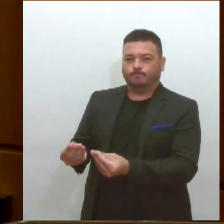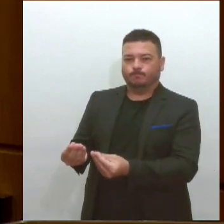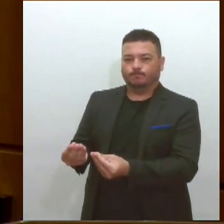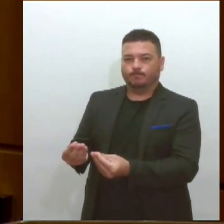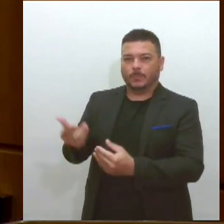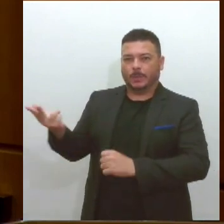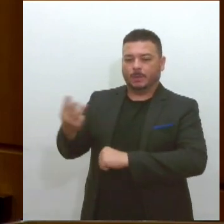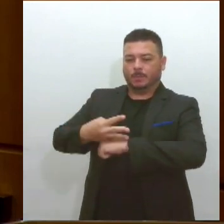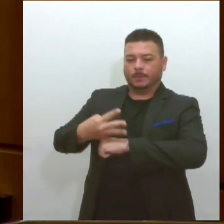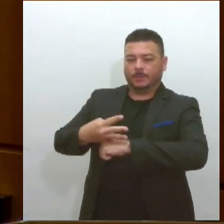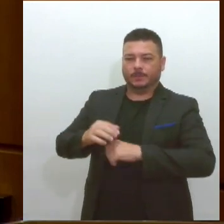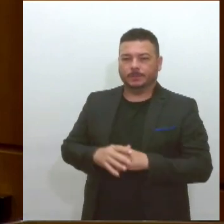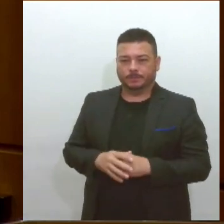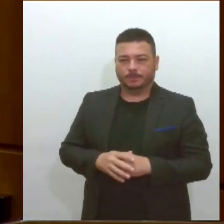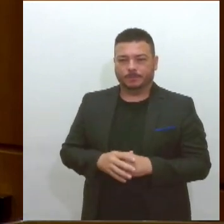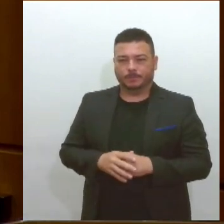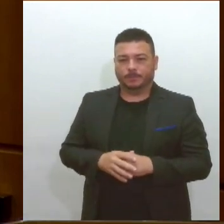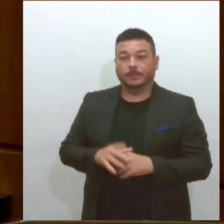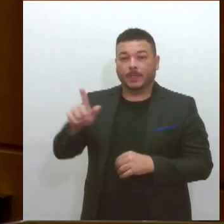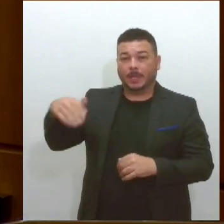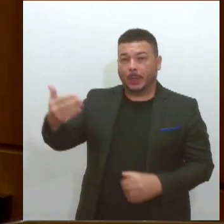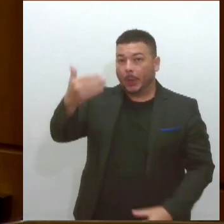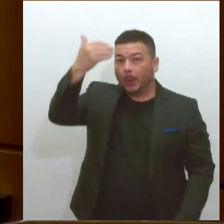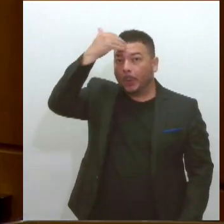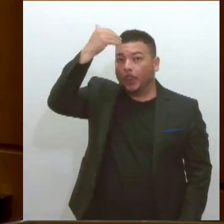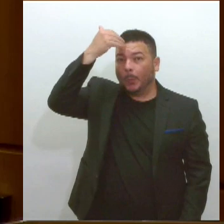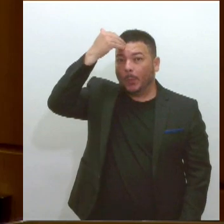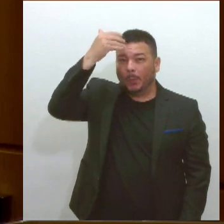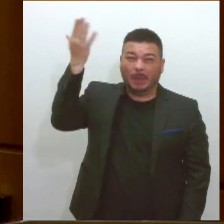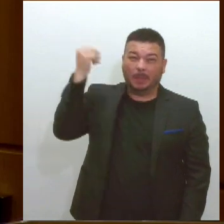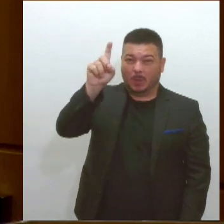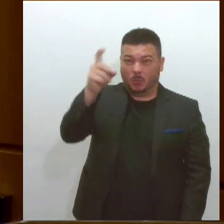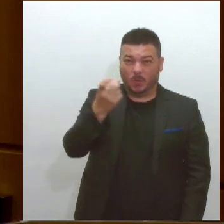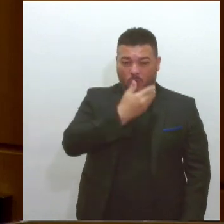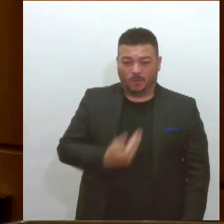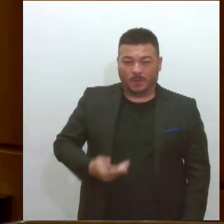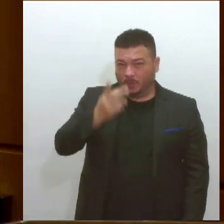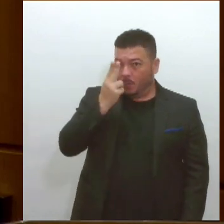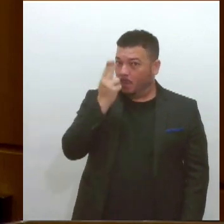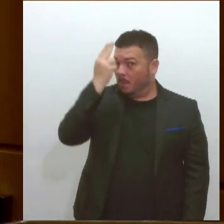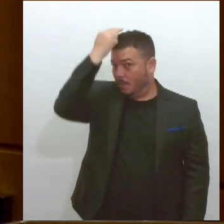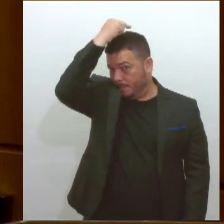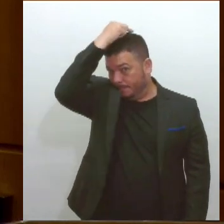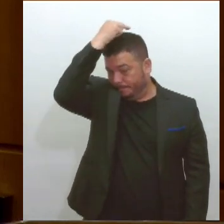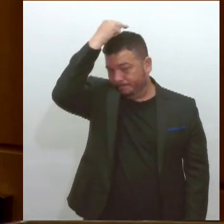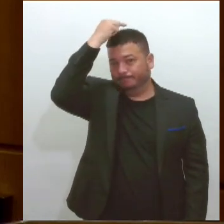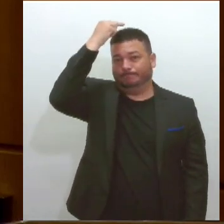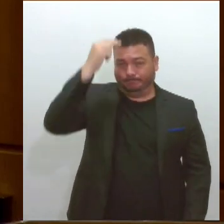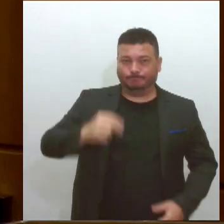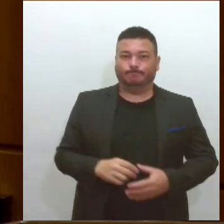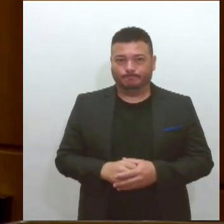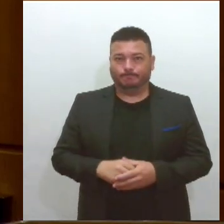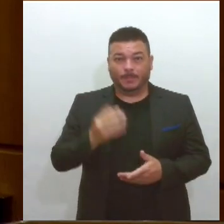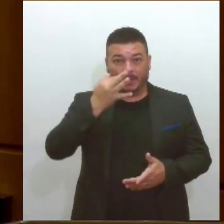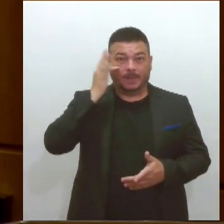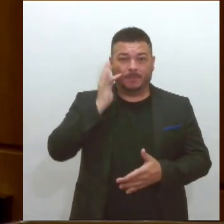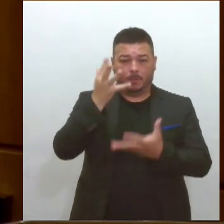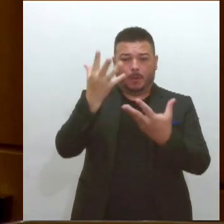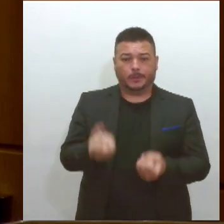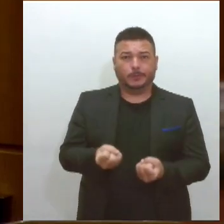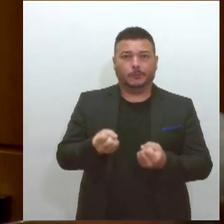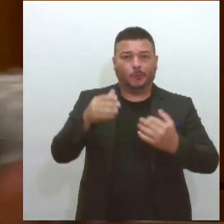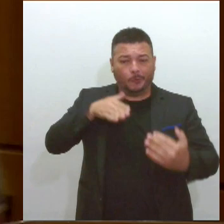Herança de Belivaldo Chagas, que Fábio Mitidiere é a padrinha com